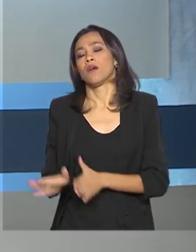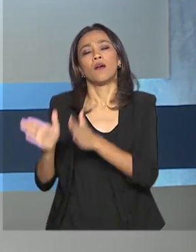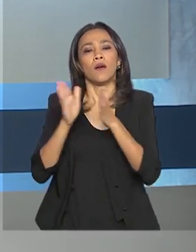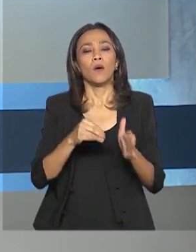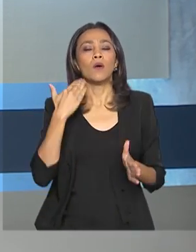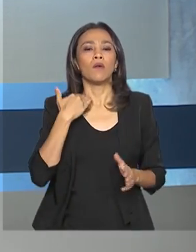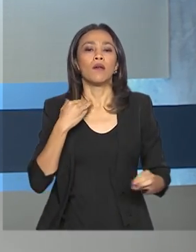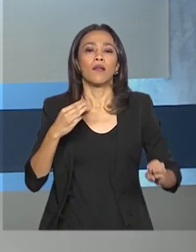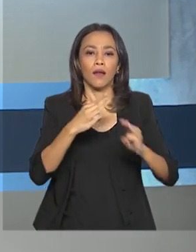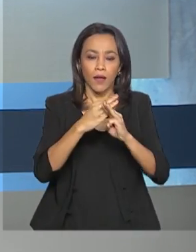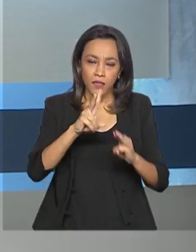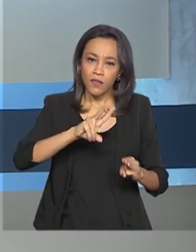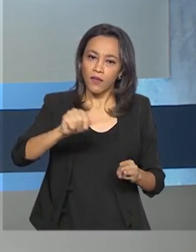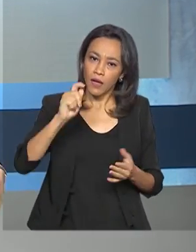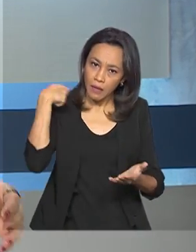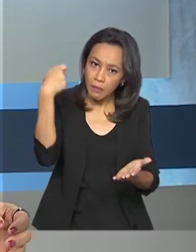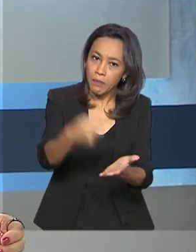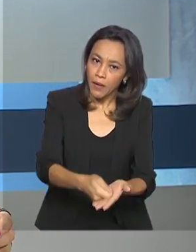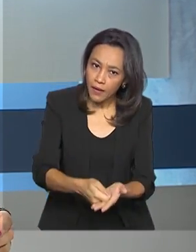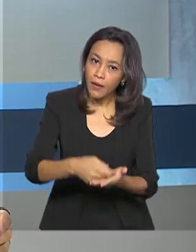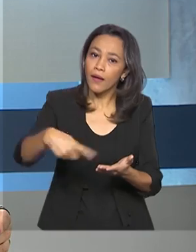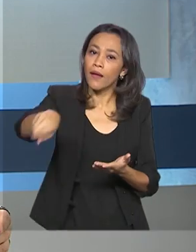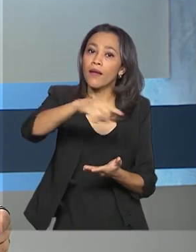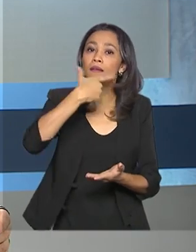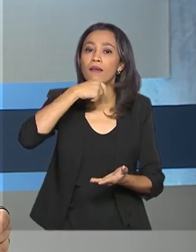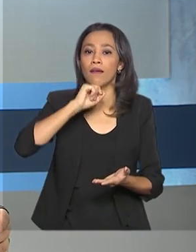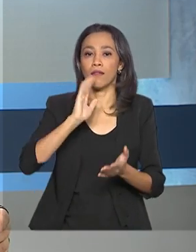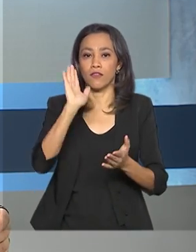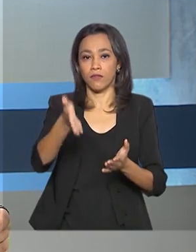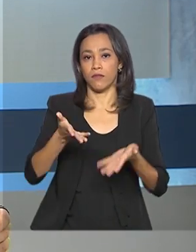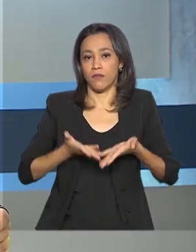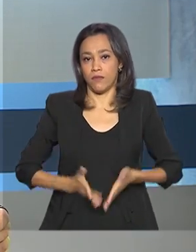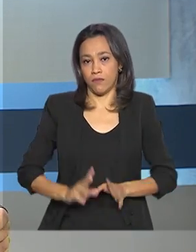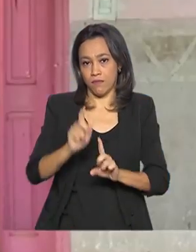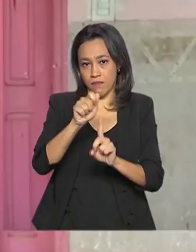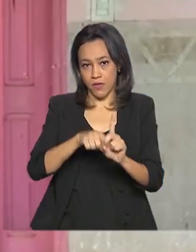do novo lote de aprovados para trabalhadores que nasceram em abril.